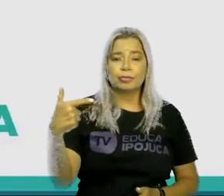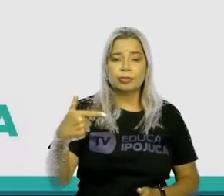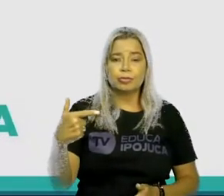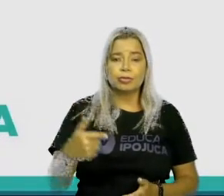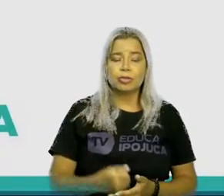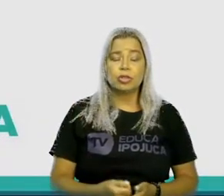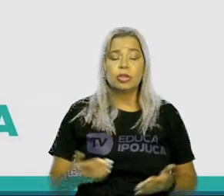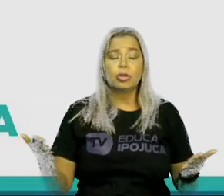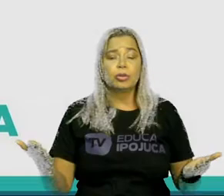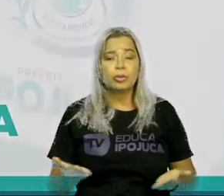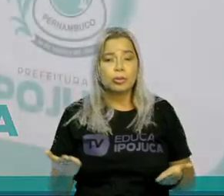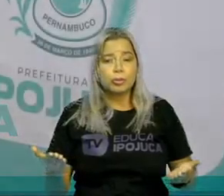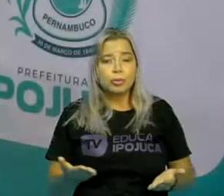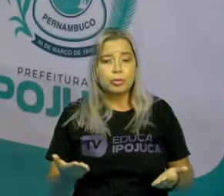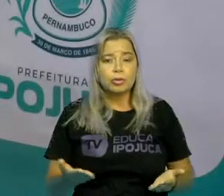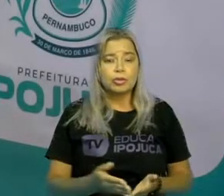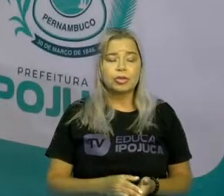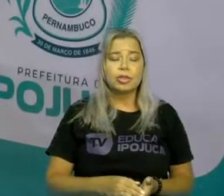leitor. Vamos lá?